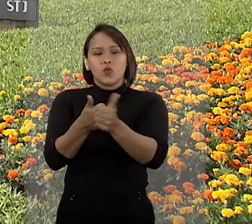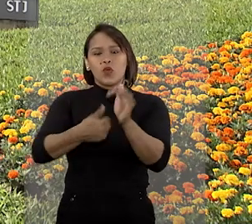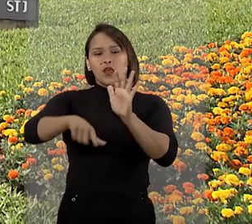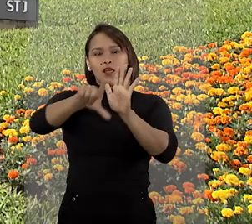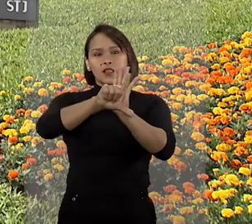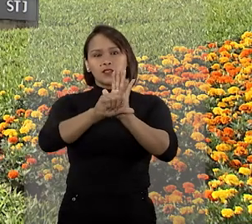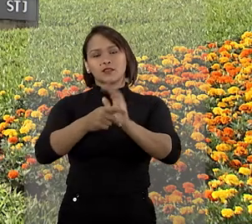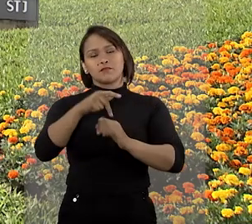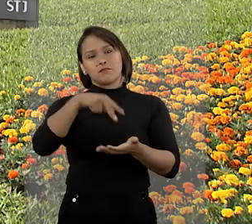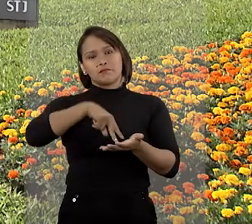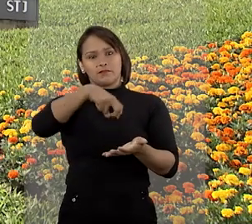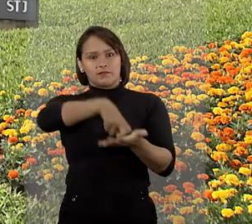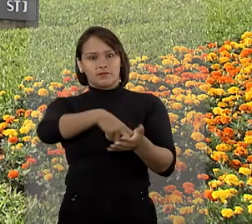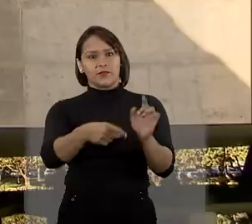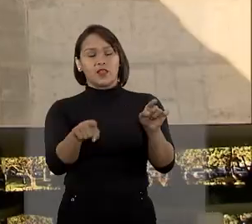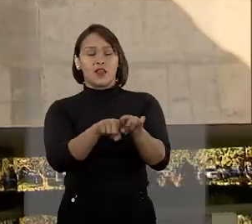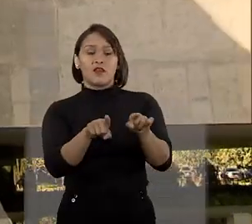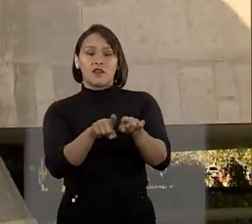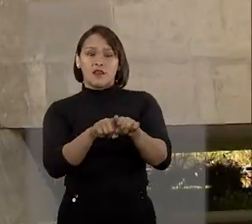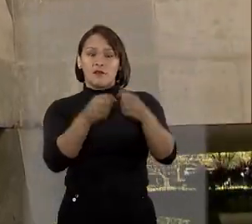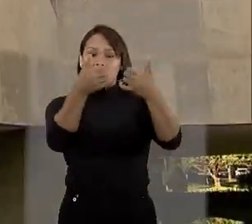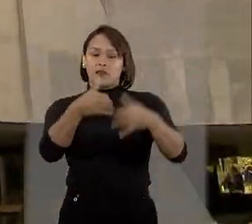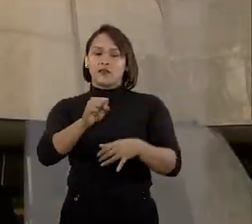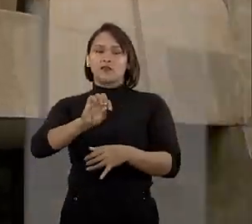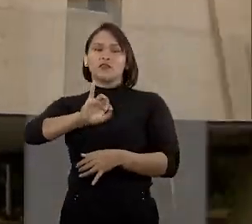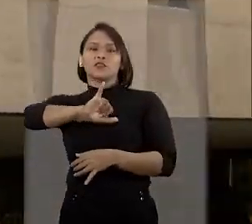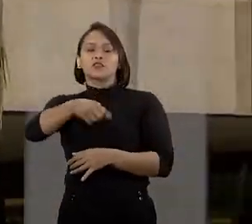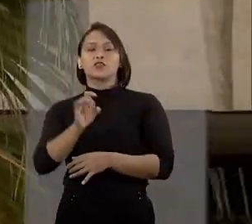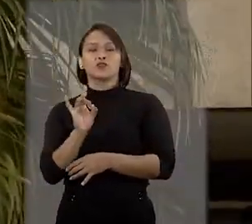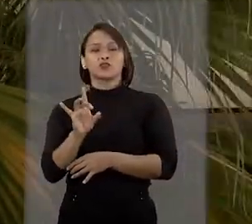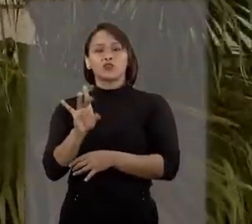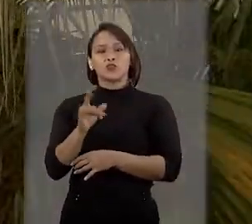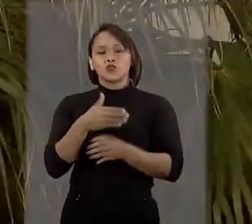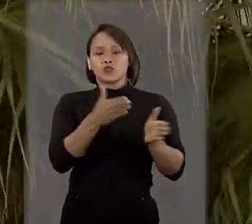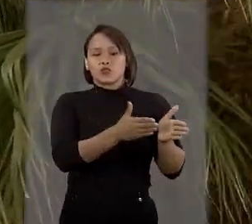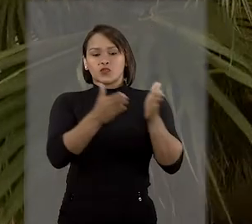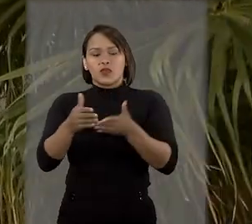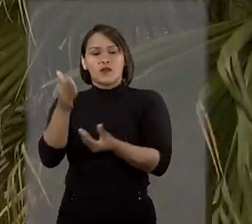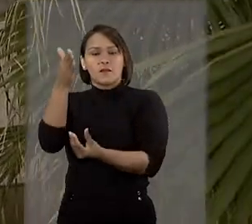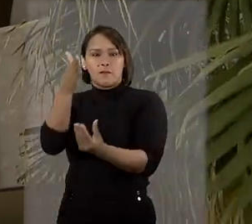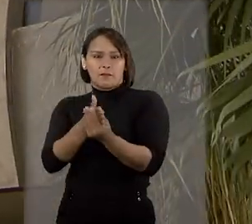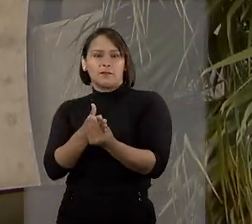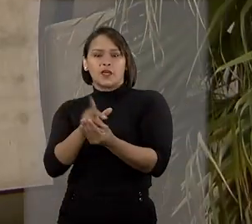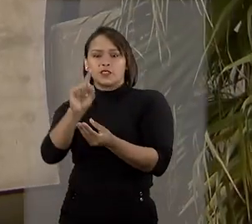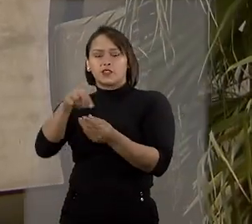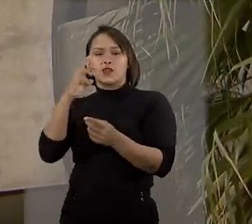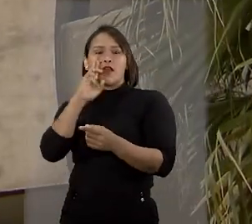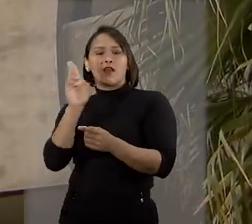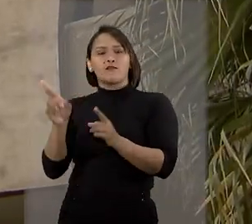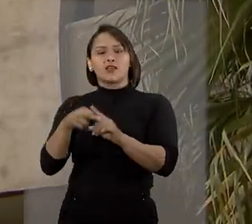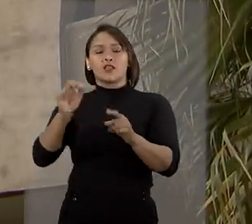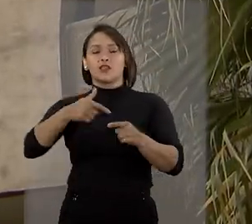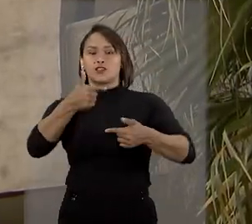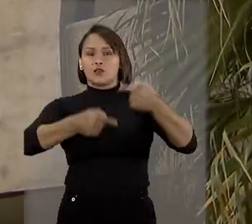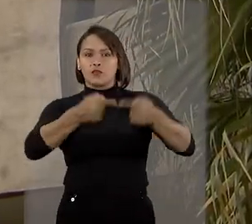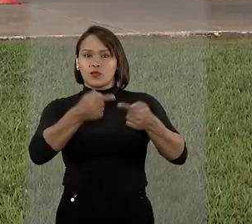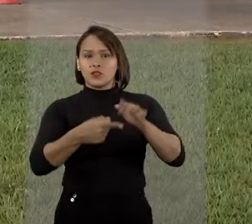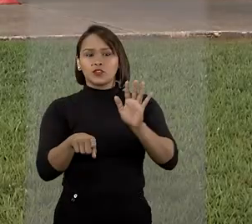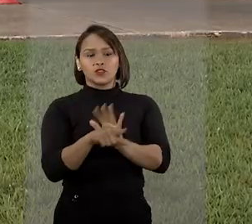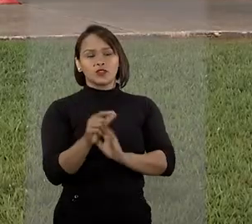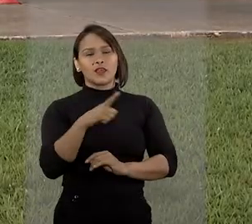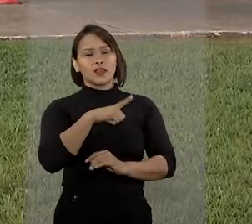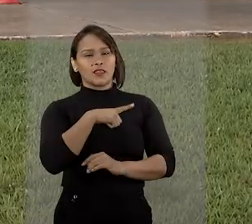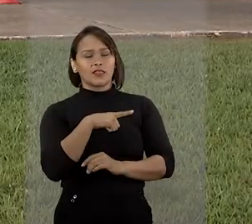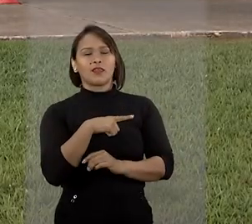condutas na legislação penal. Assim, fica no STJ apenas a parte do processo referente ao político,